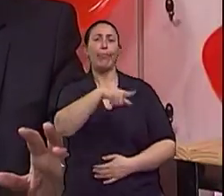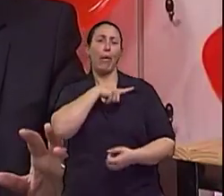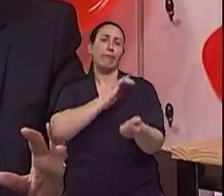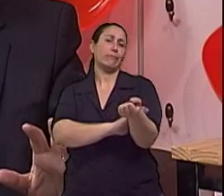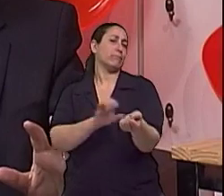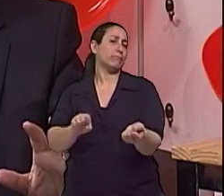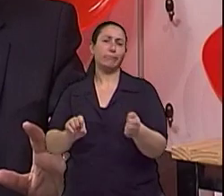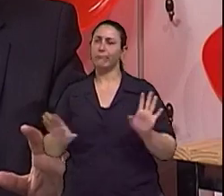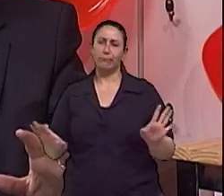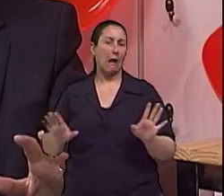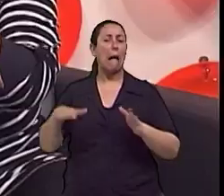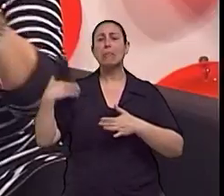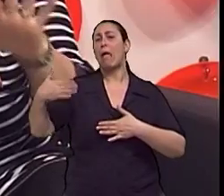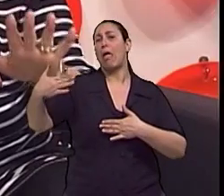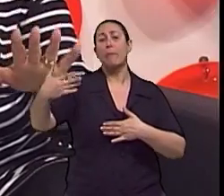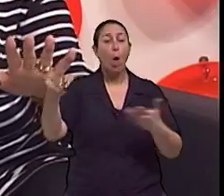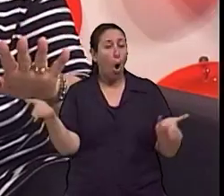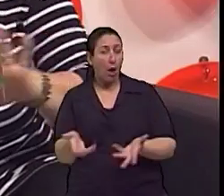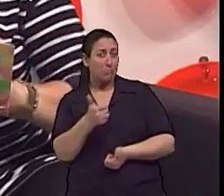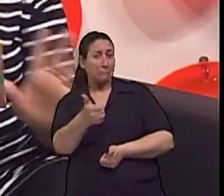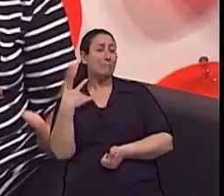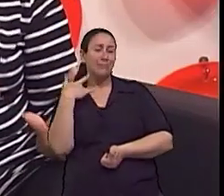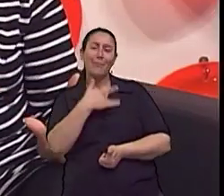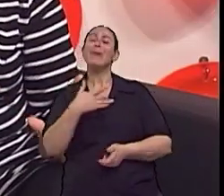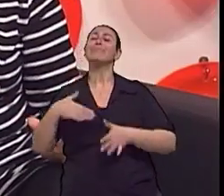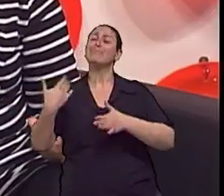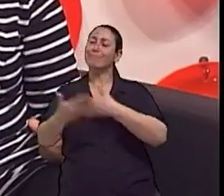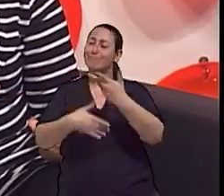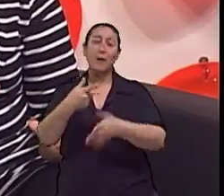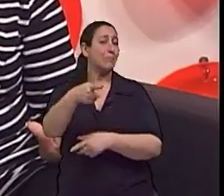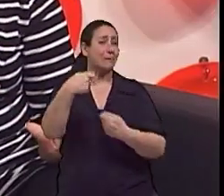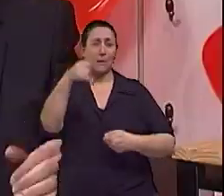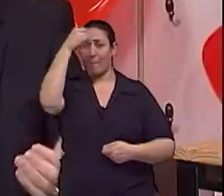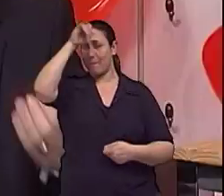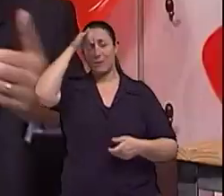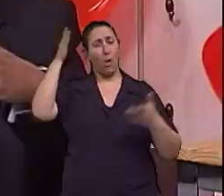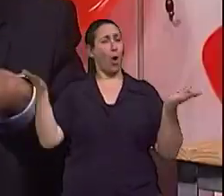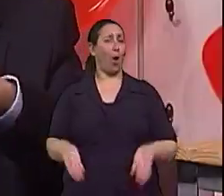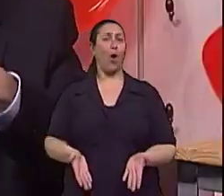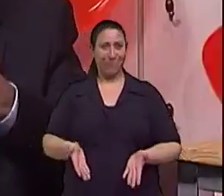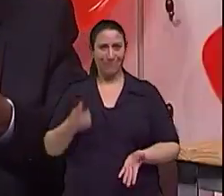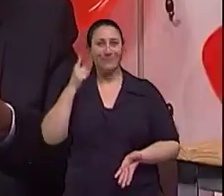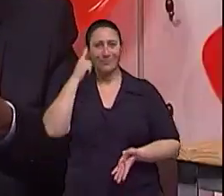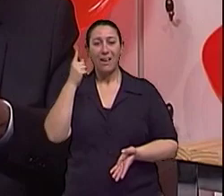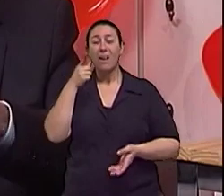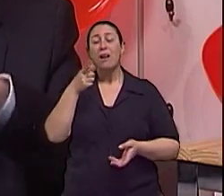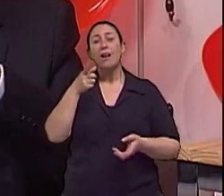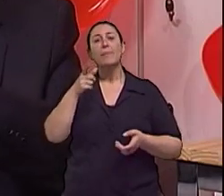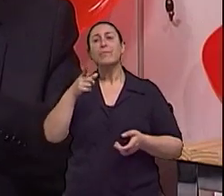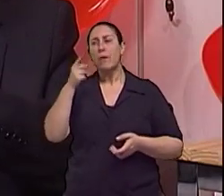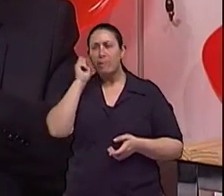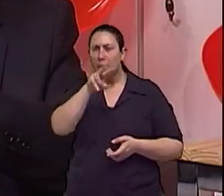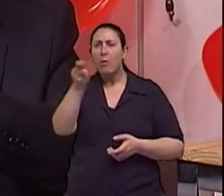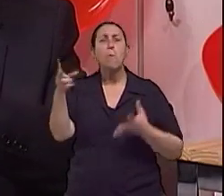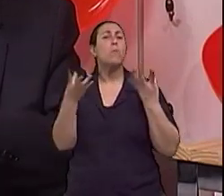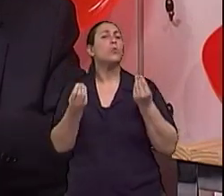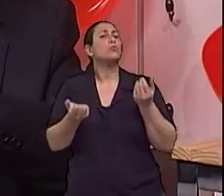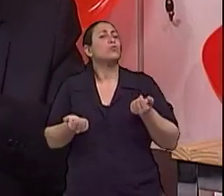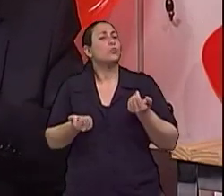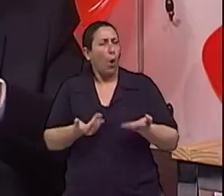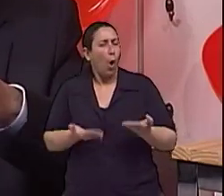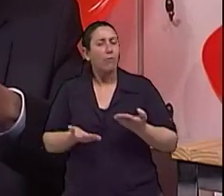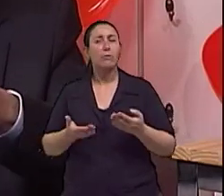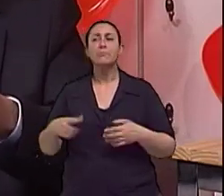uma questão de tempo. Ou seja, ela tem que começar a prevenção enquanto ela não tem nada. Exatamente. E isso é assim, a gente tem cada vez mais pessoas jovens,